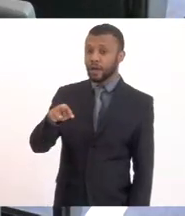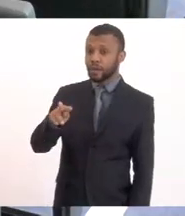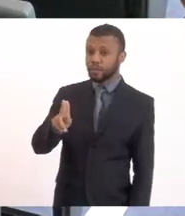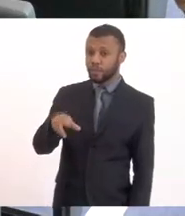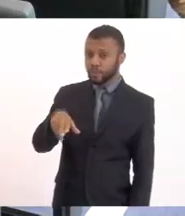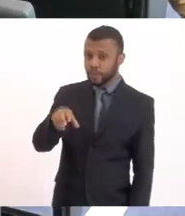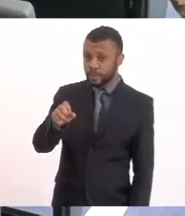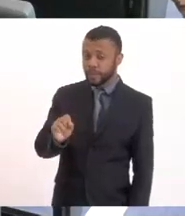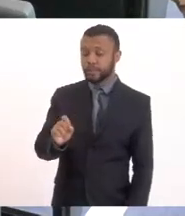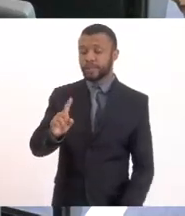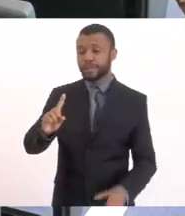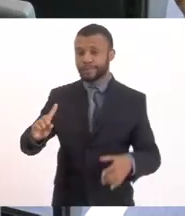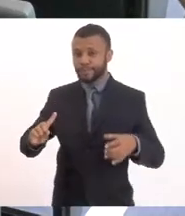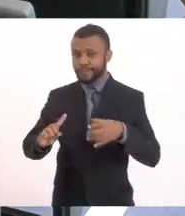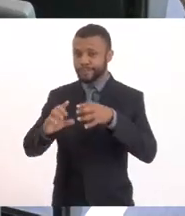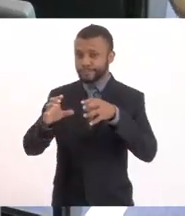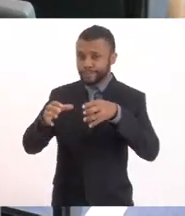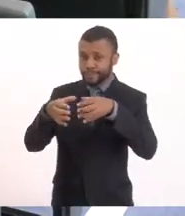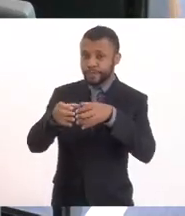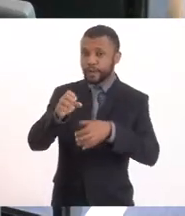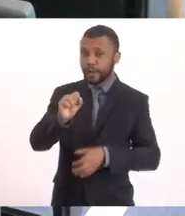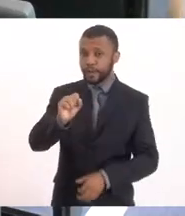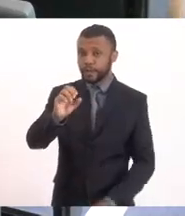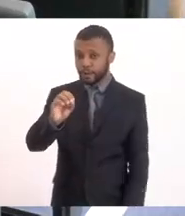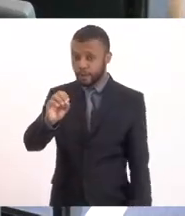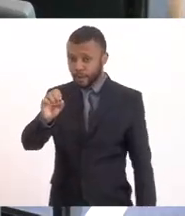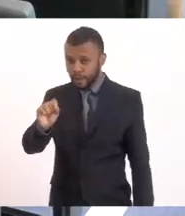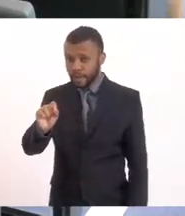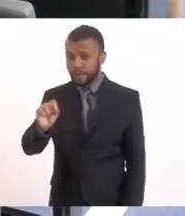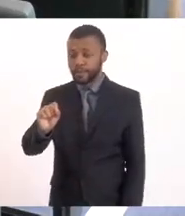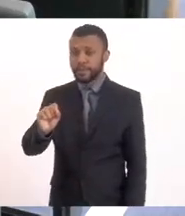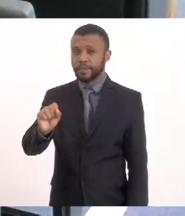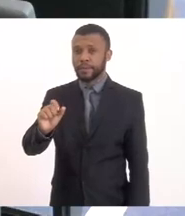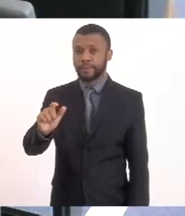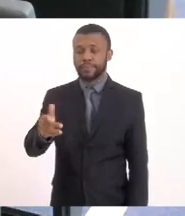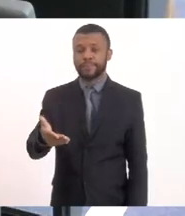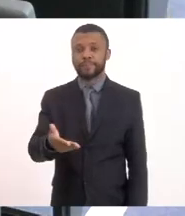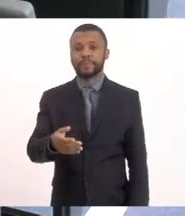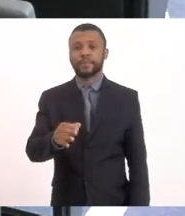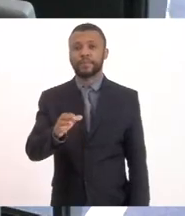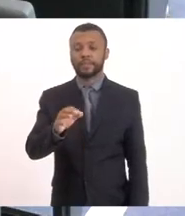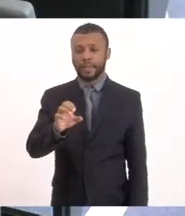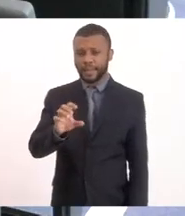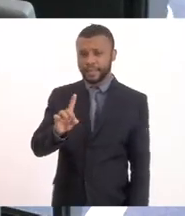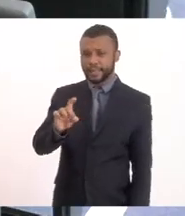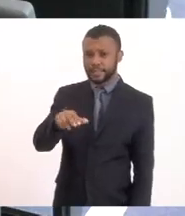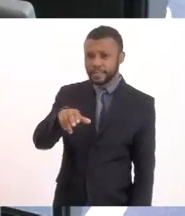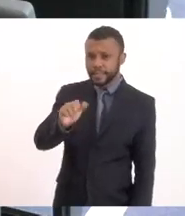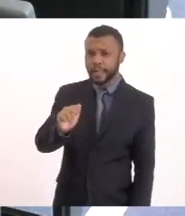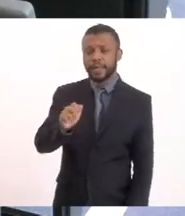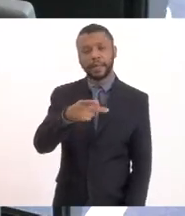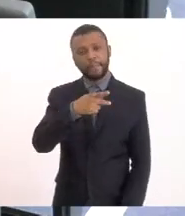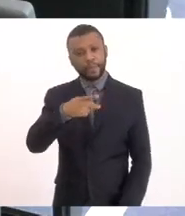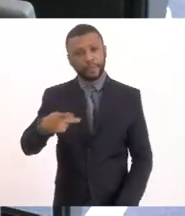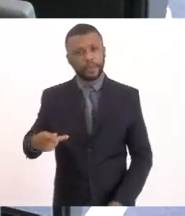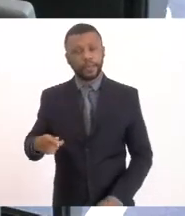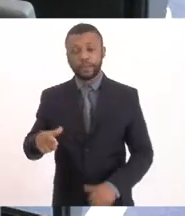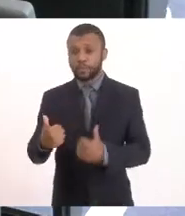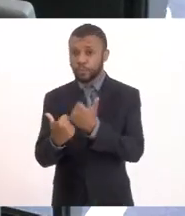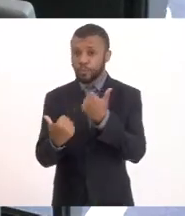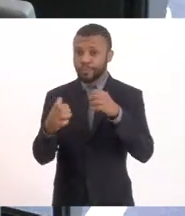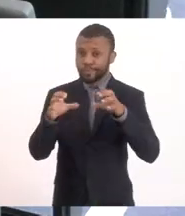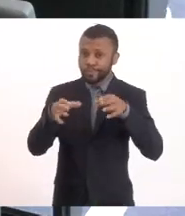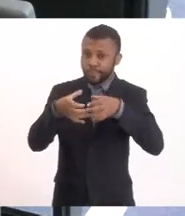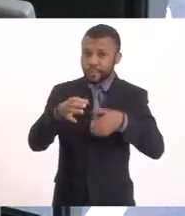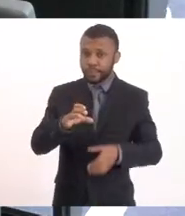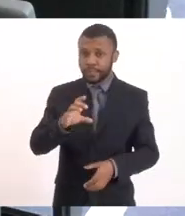SOS Barra Franca, senhora Edna Calheiros, presidente do subcomitê CBH